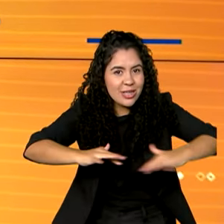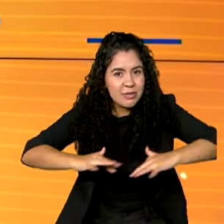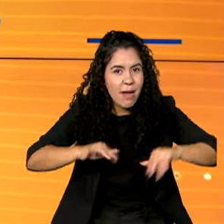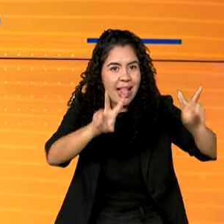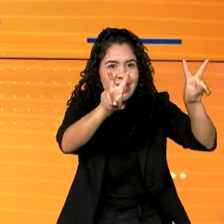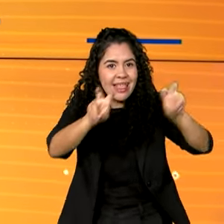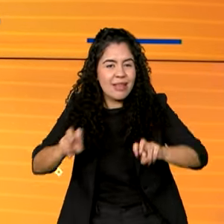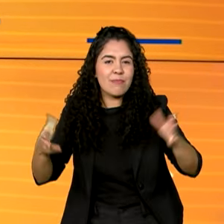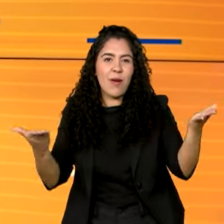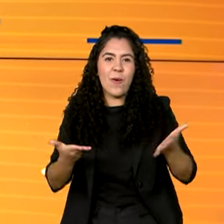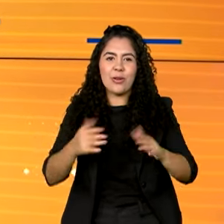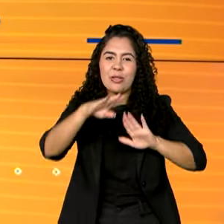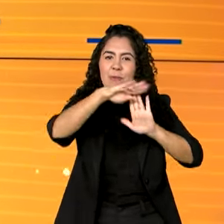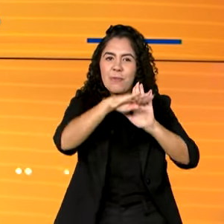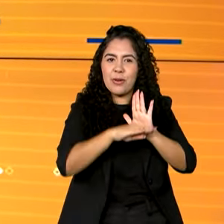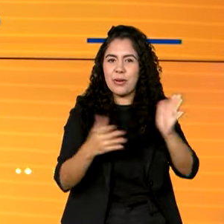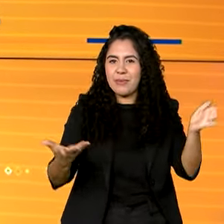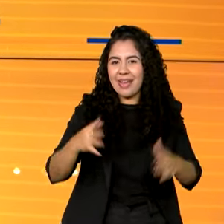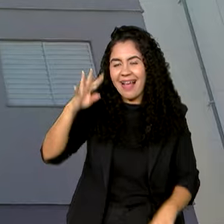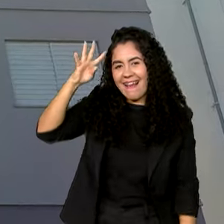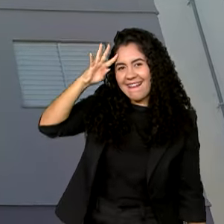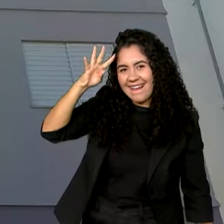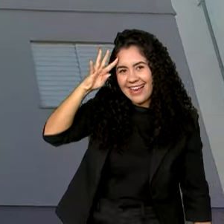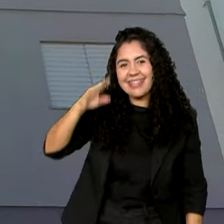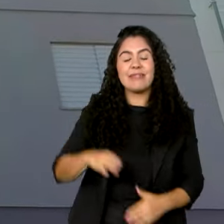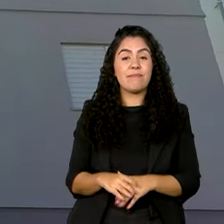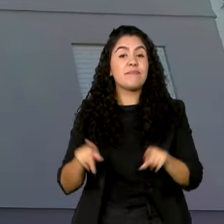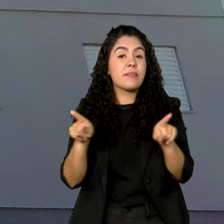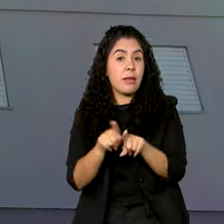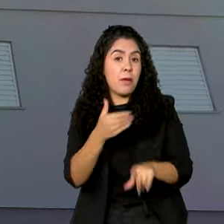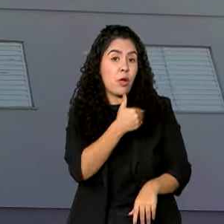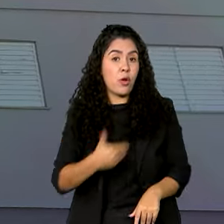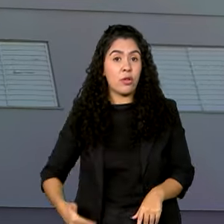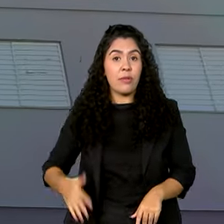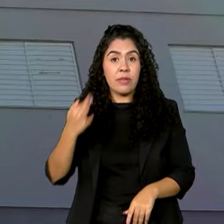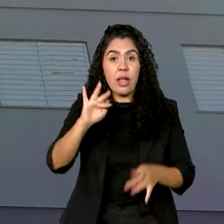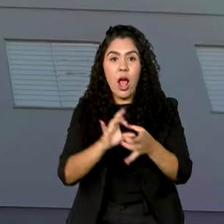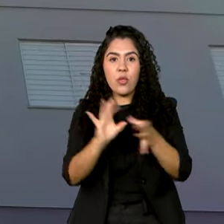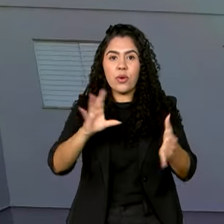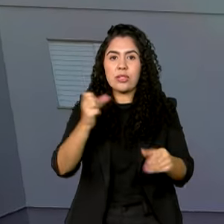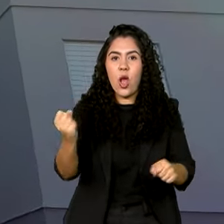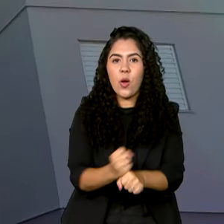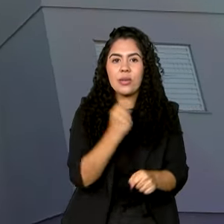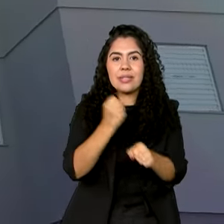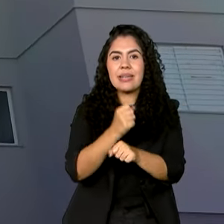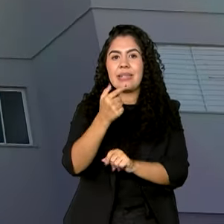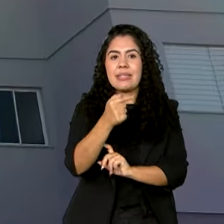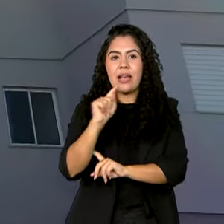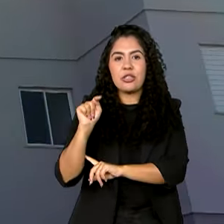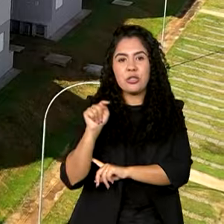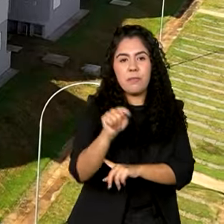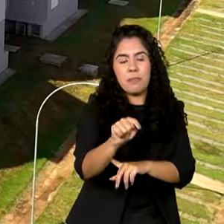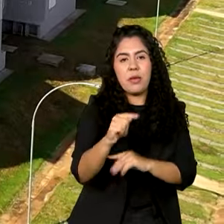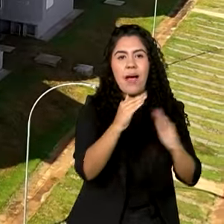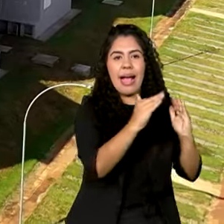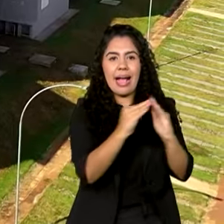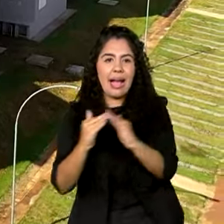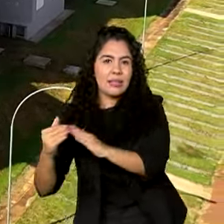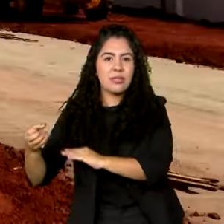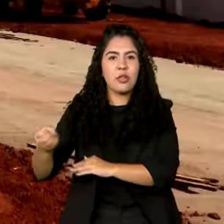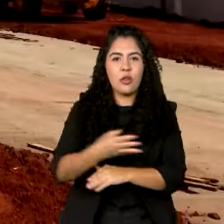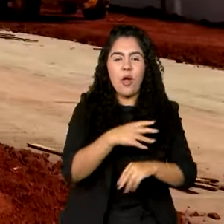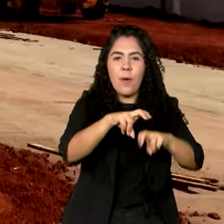Bom Dia, Ministro, desta quarta-feira. E o governo federal autoriza a construção de mais 7 mil novas habitações